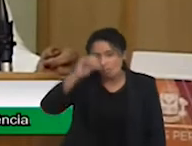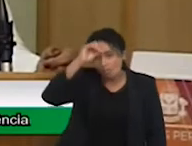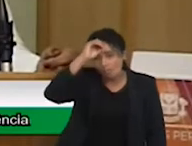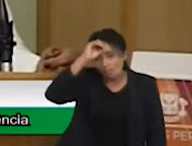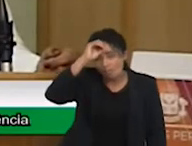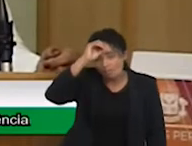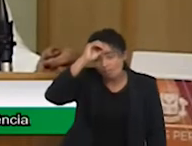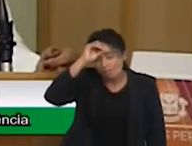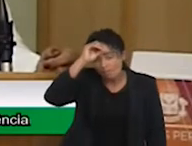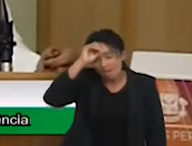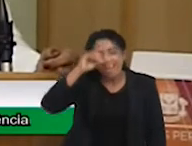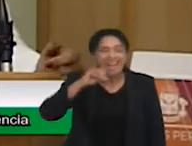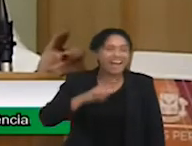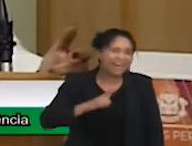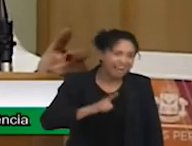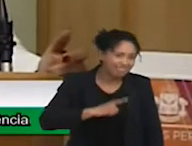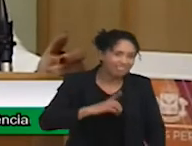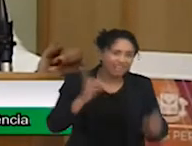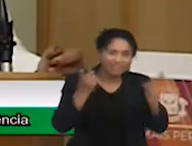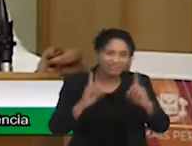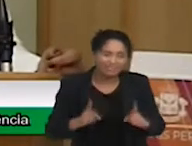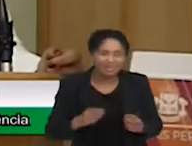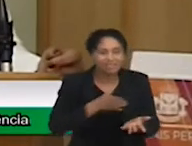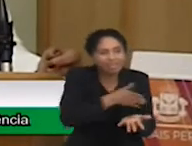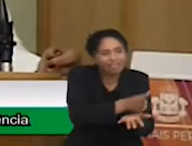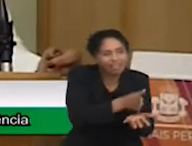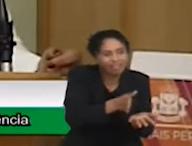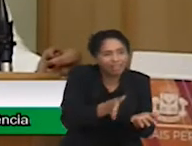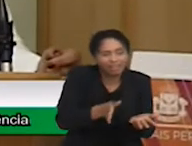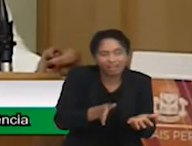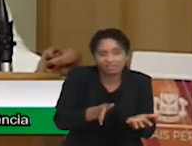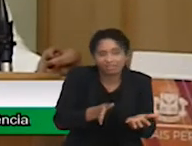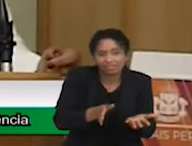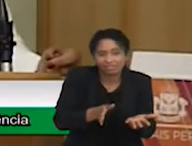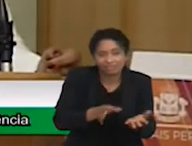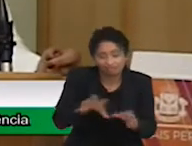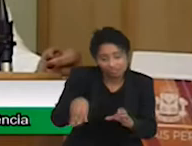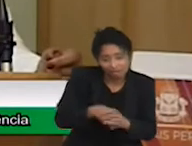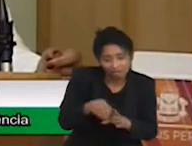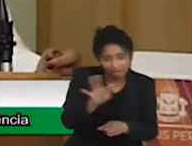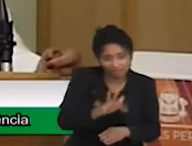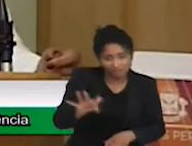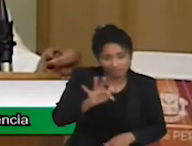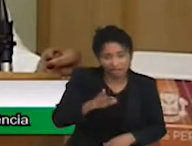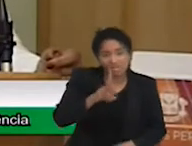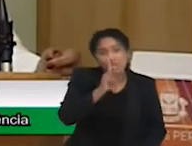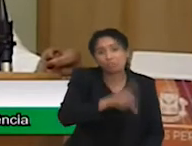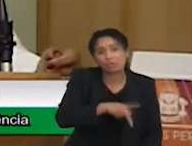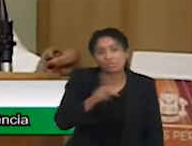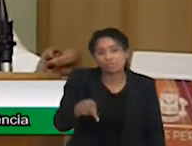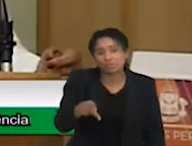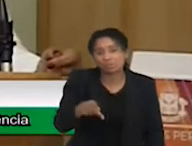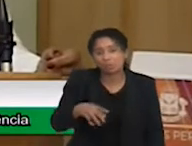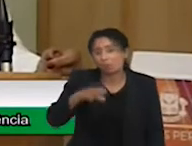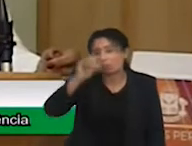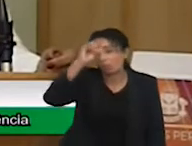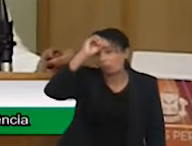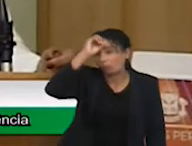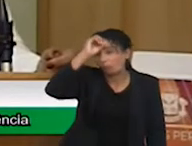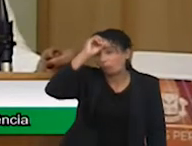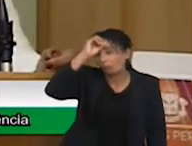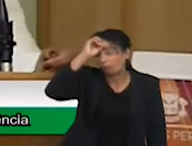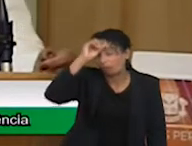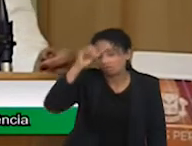hoje, por isso foi muito bem colocado, os desafios da inclusão da pessoa com deficiência, porque realmente é um